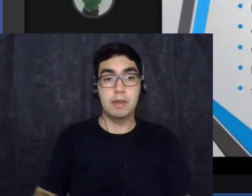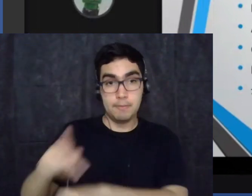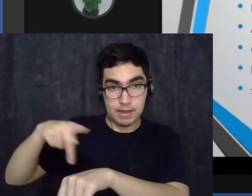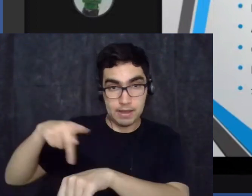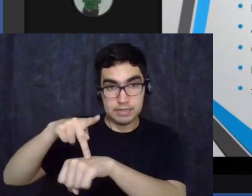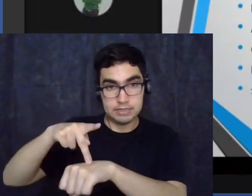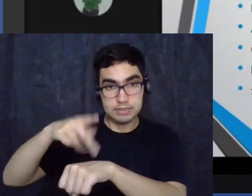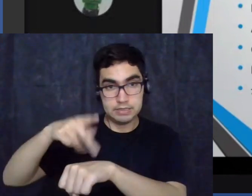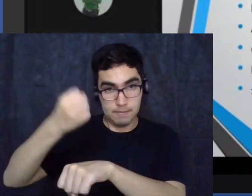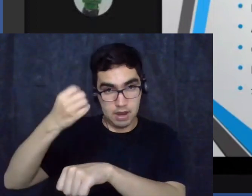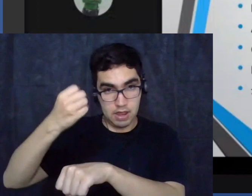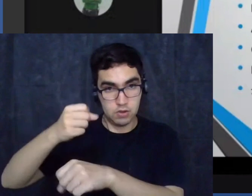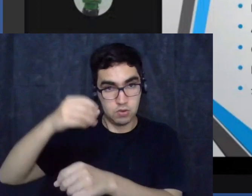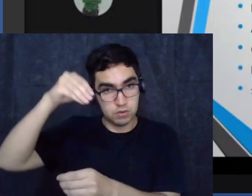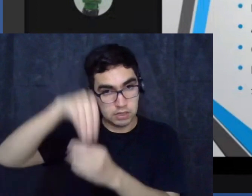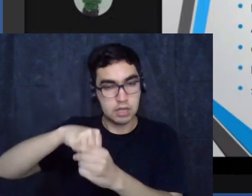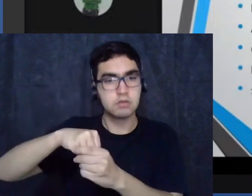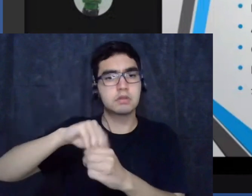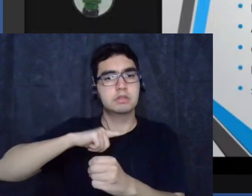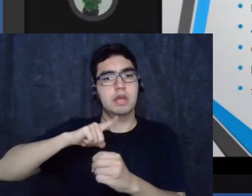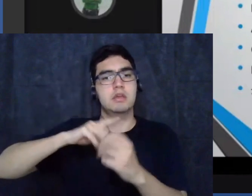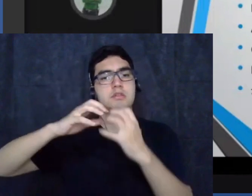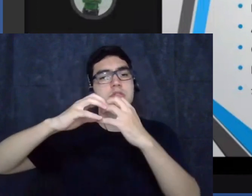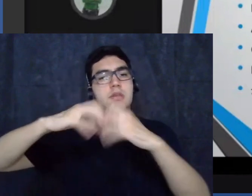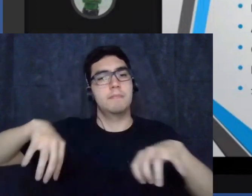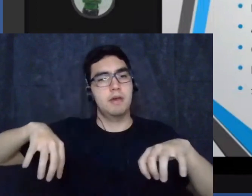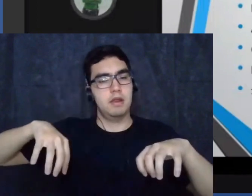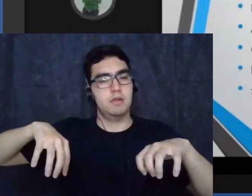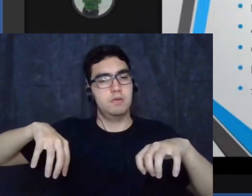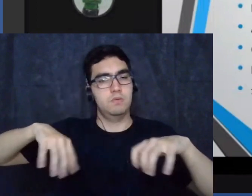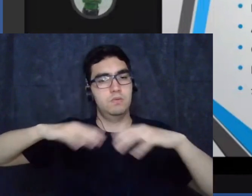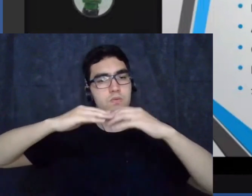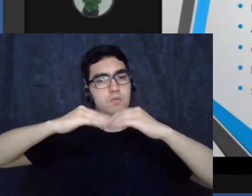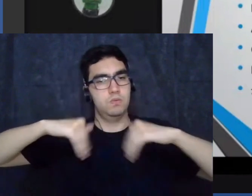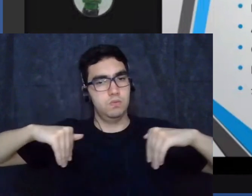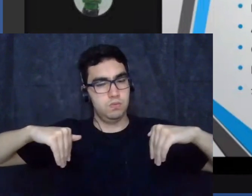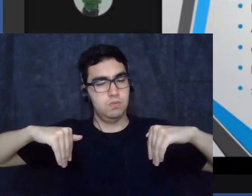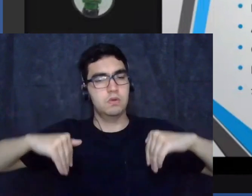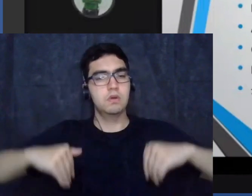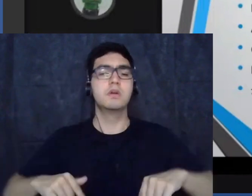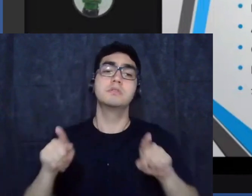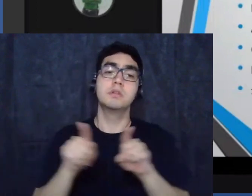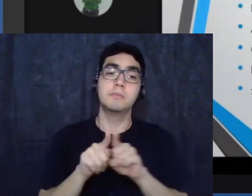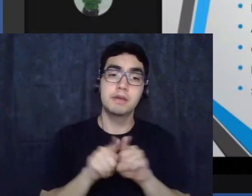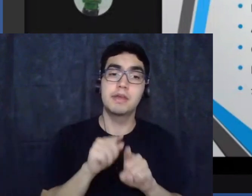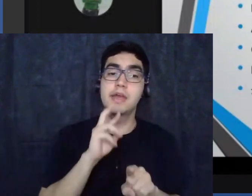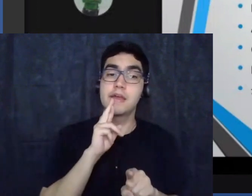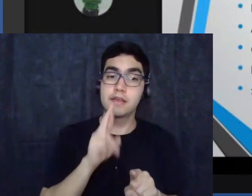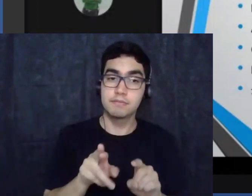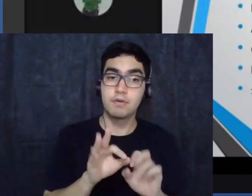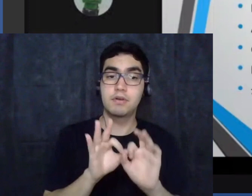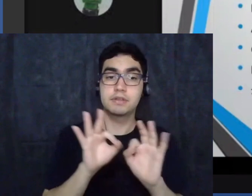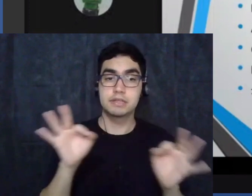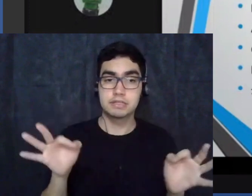diferenciação e a resposta também era bem simples que eles chegavam